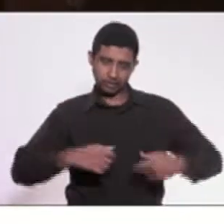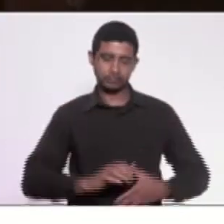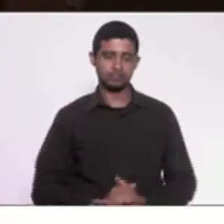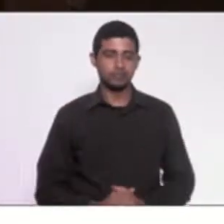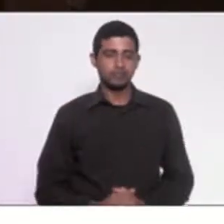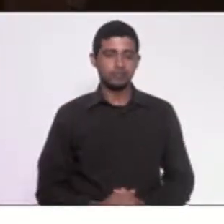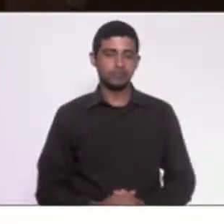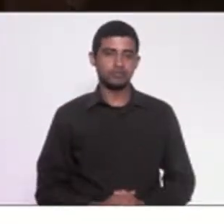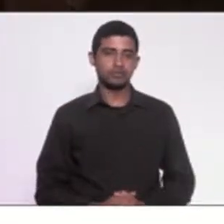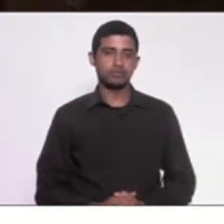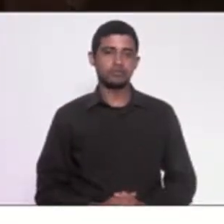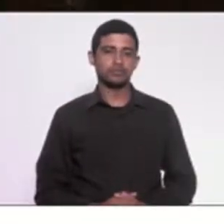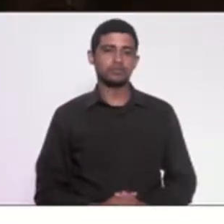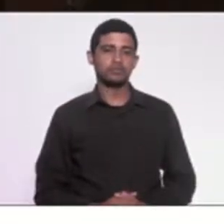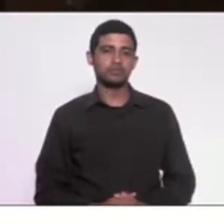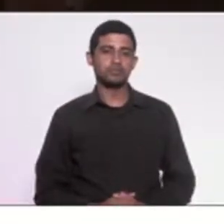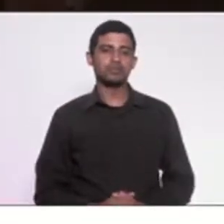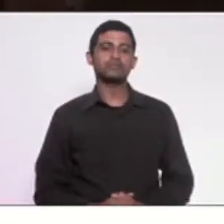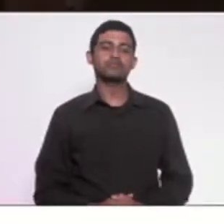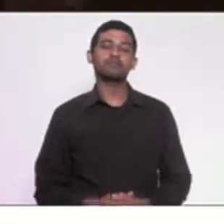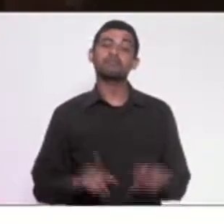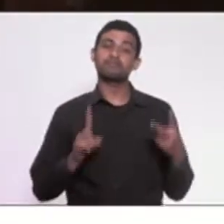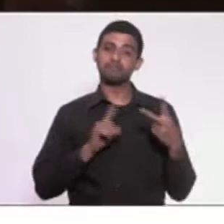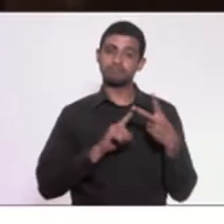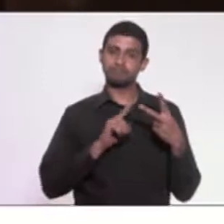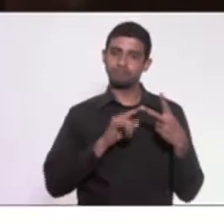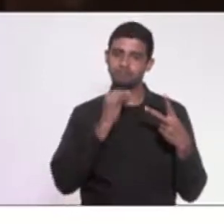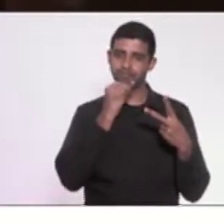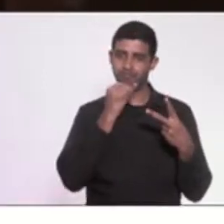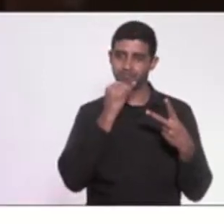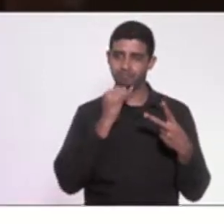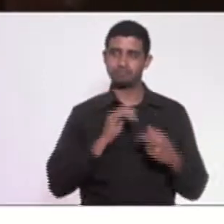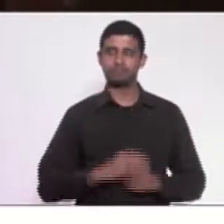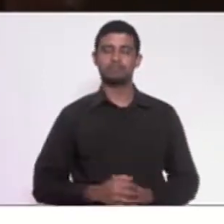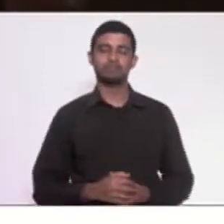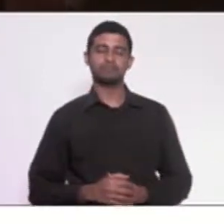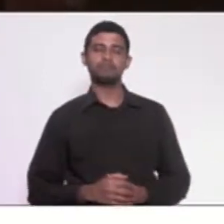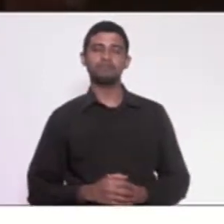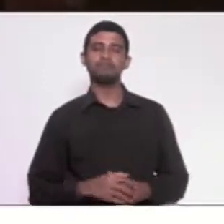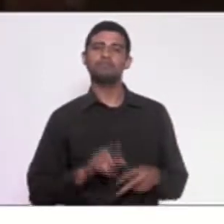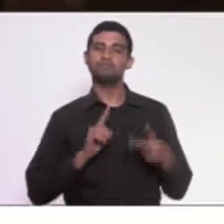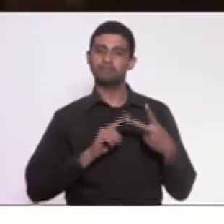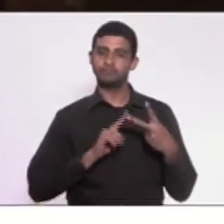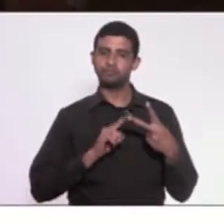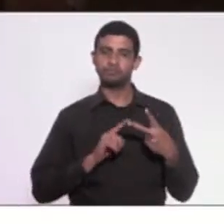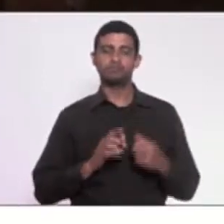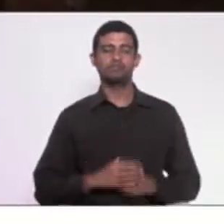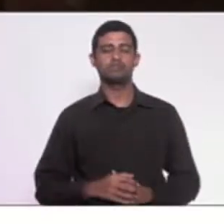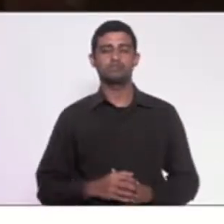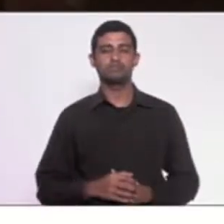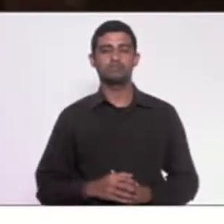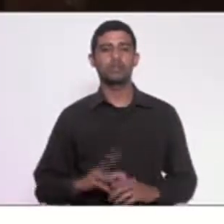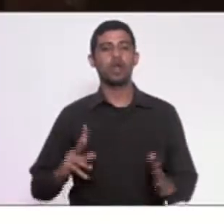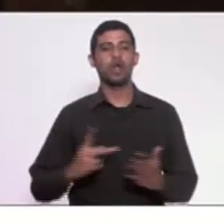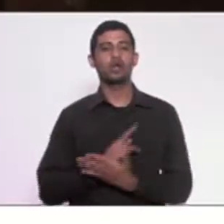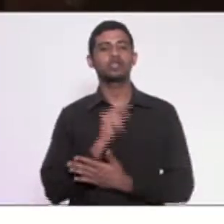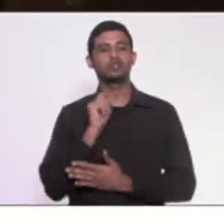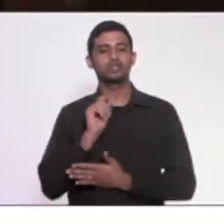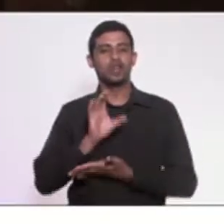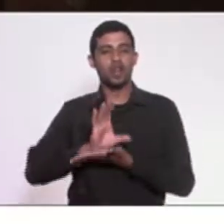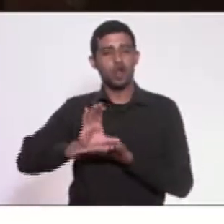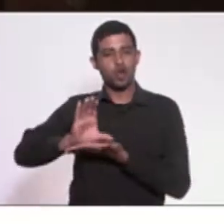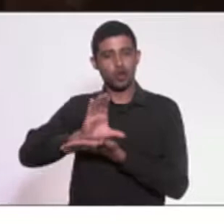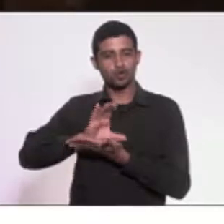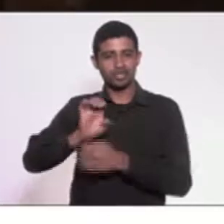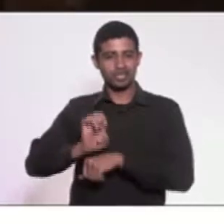os outros. Quero citar um segundo caso, um segundo caso, que é o caso do Conselho Estadual de